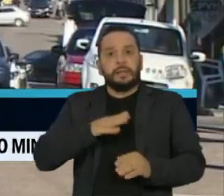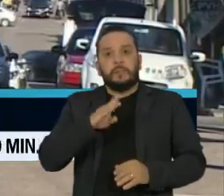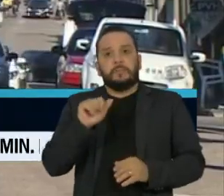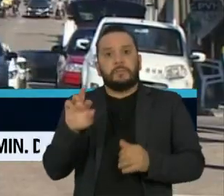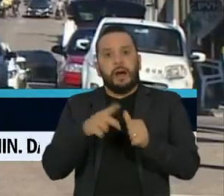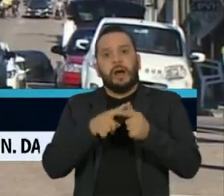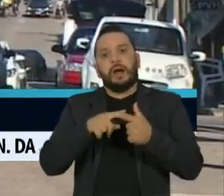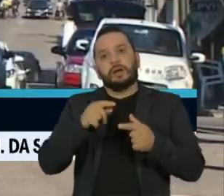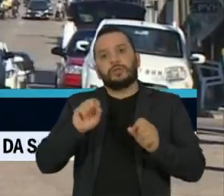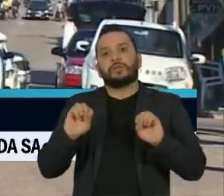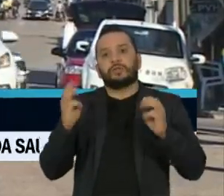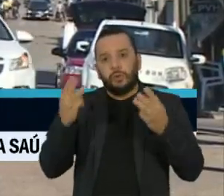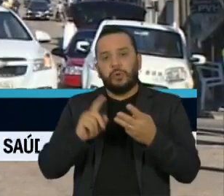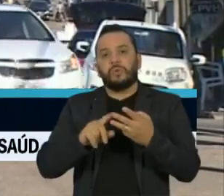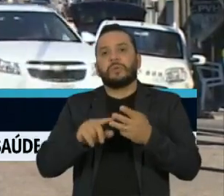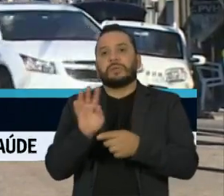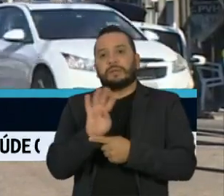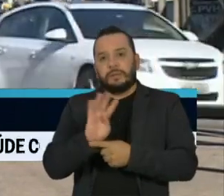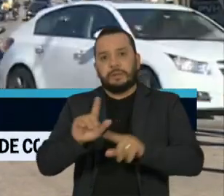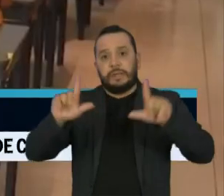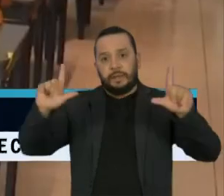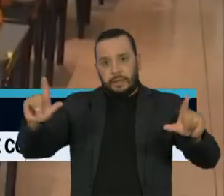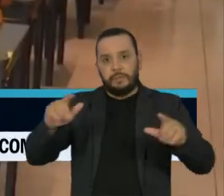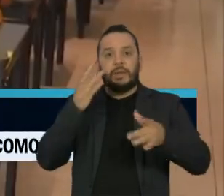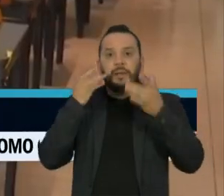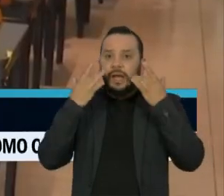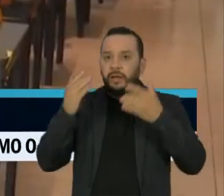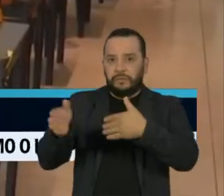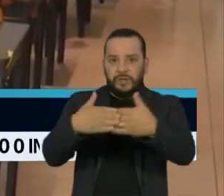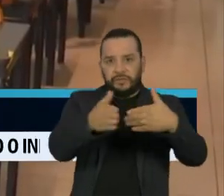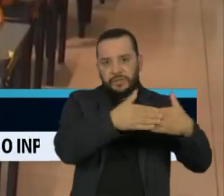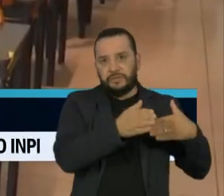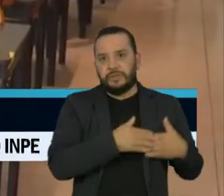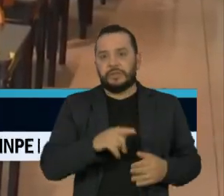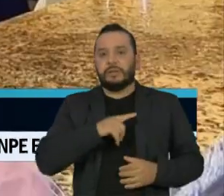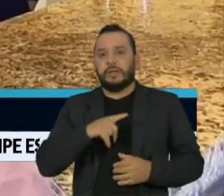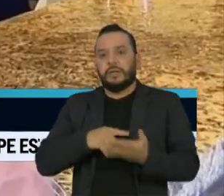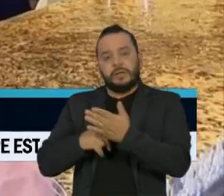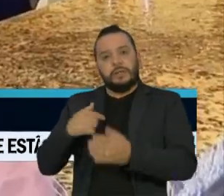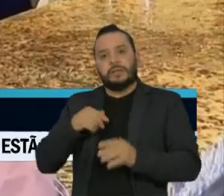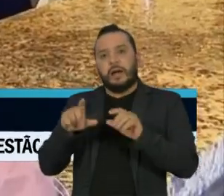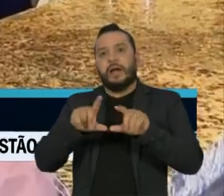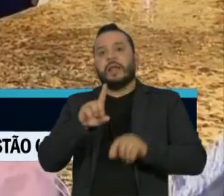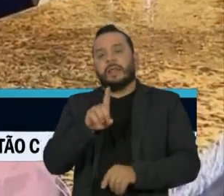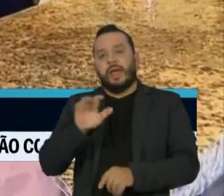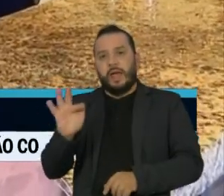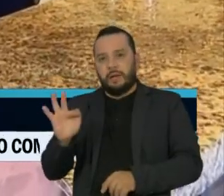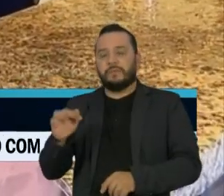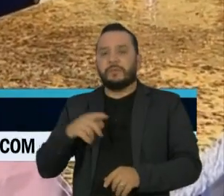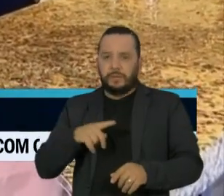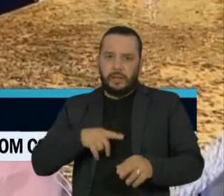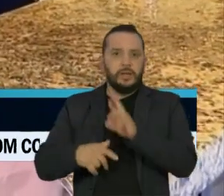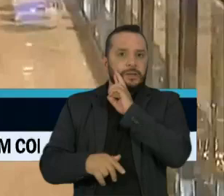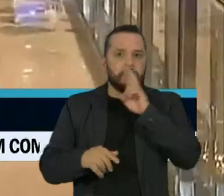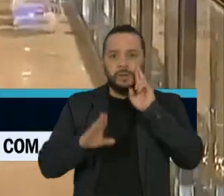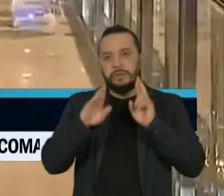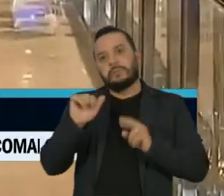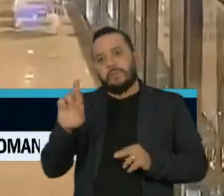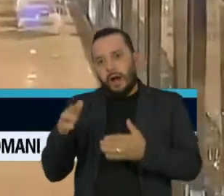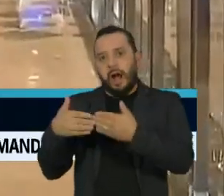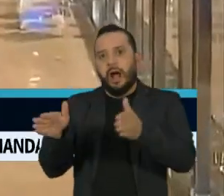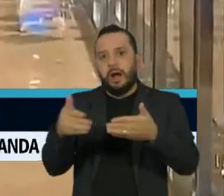cinemas, teatros e clubes recreativos. No Distrito Federal, bares e restaurantes foram autorizados a reabrir com